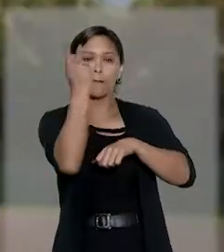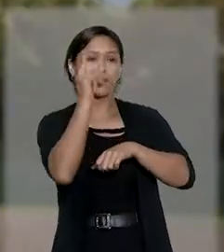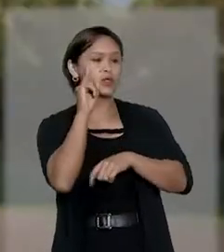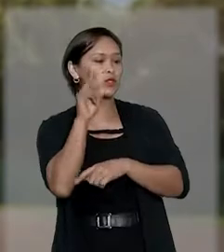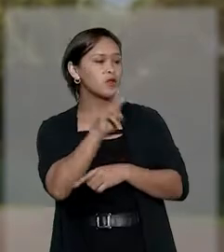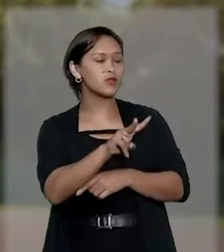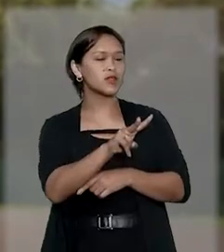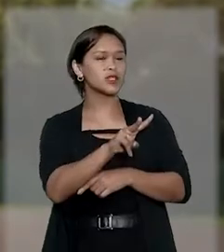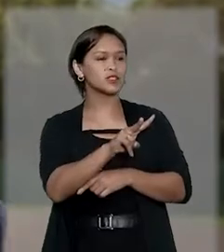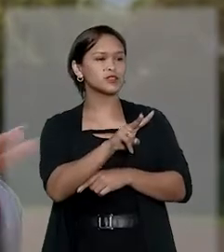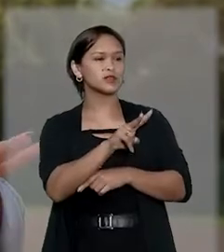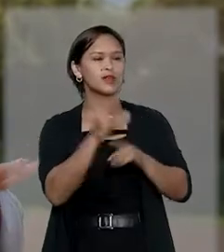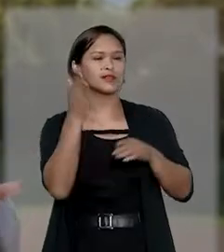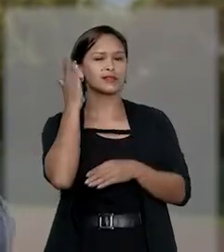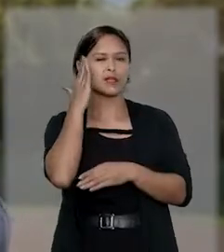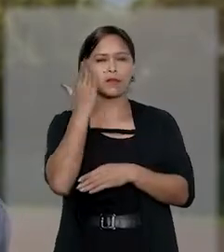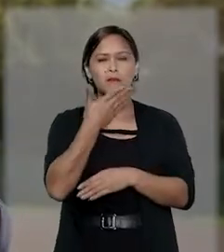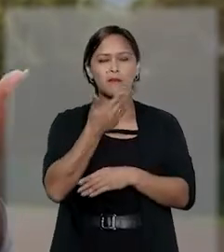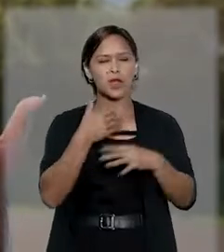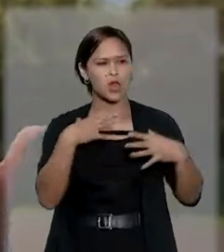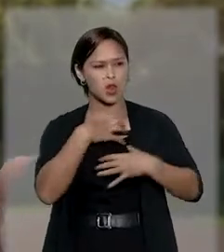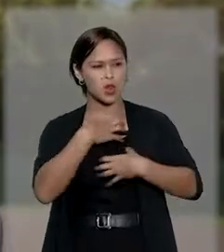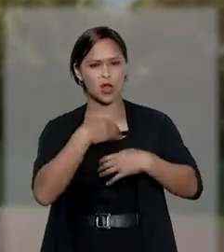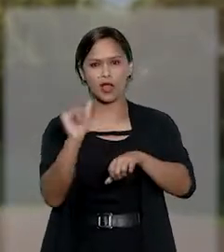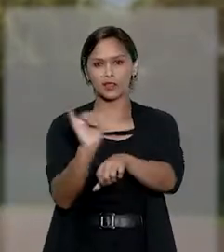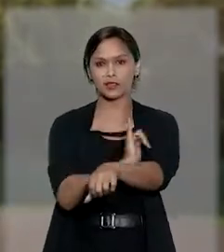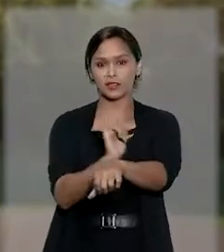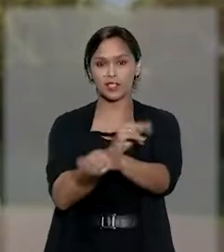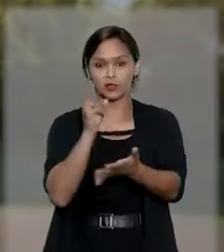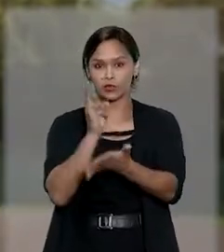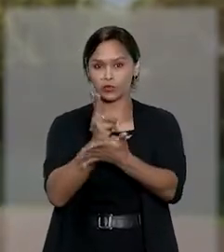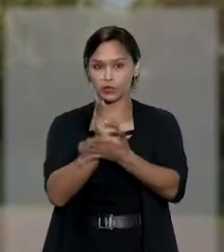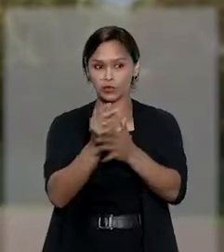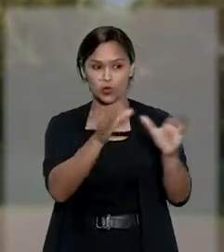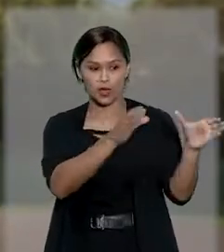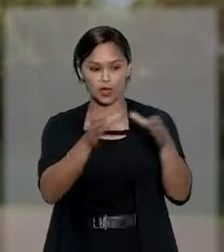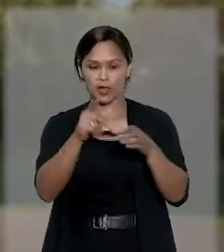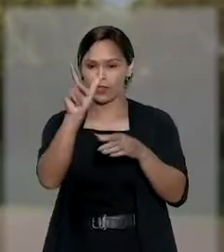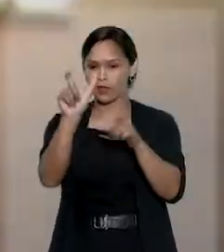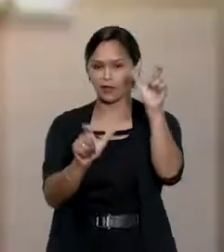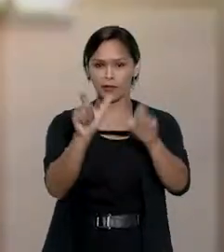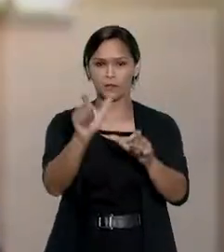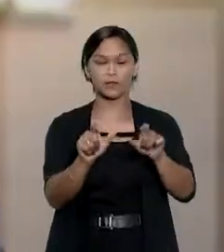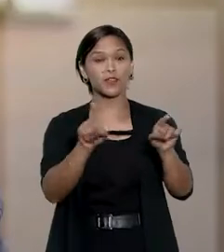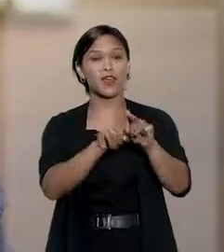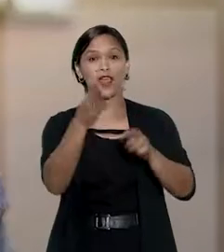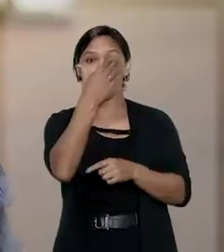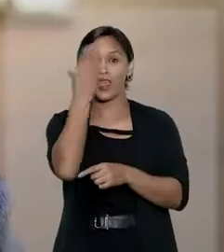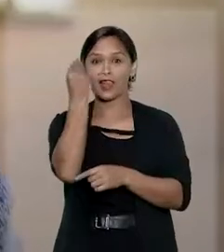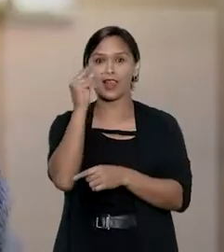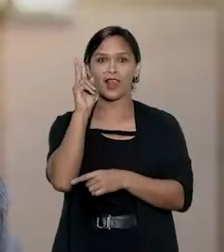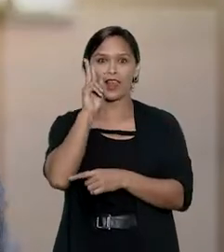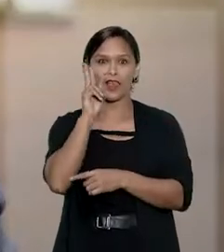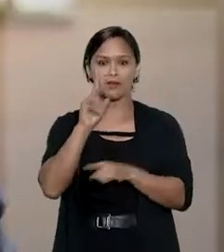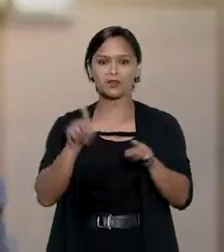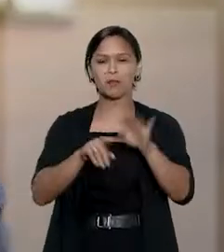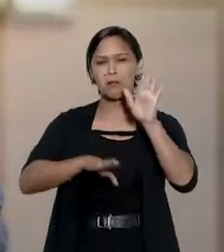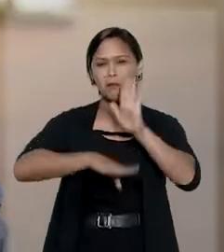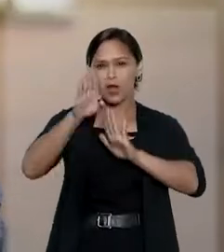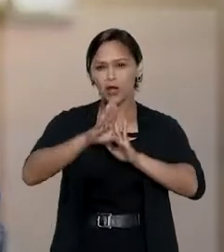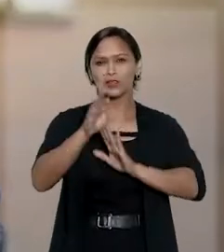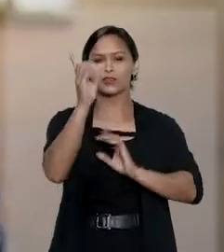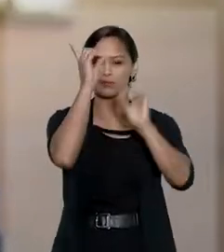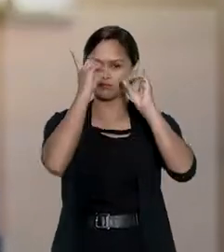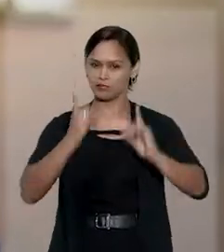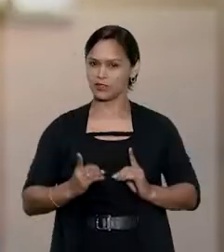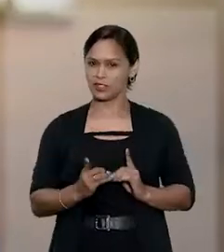pessoa que está na sua frente para saber a melhor maneira de proceder em cada caso. Ah, e não se esqueça, por maior